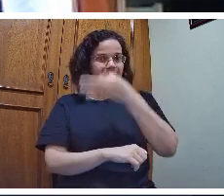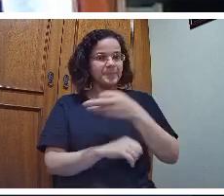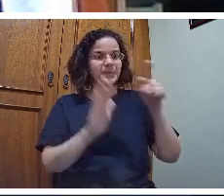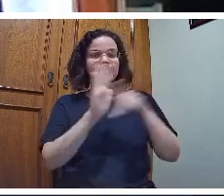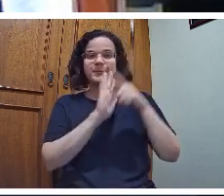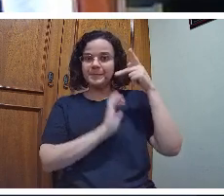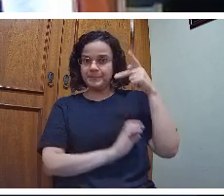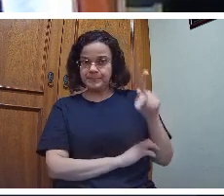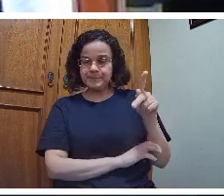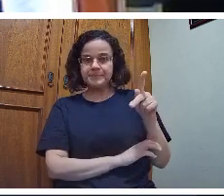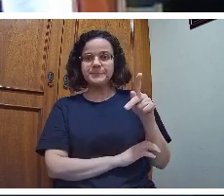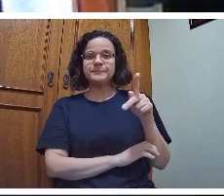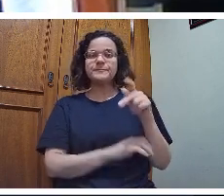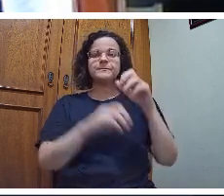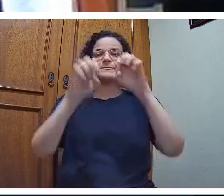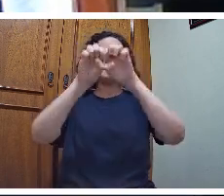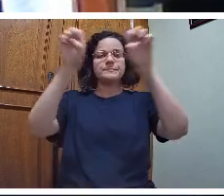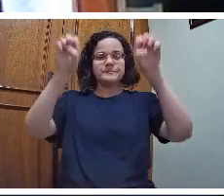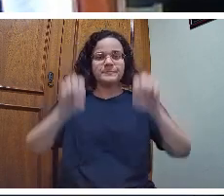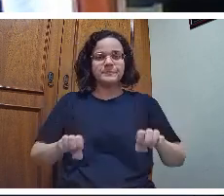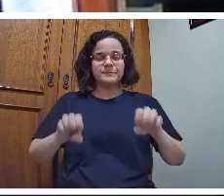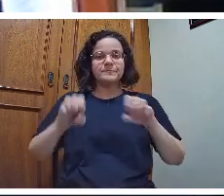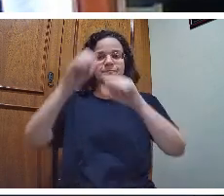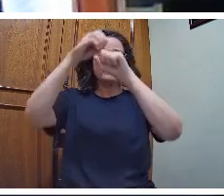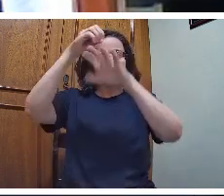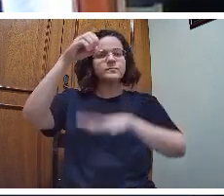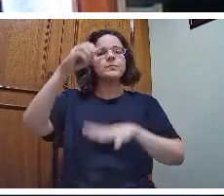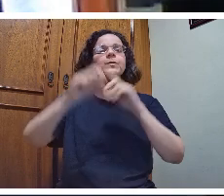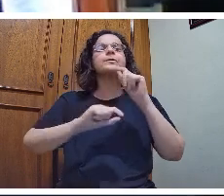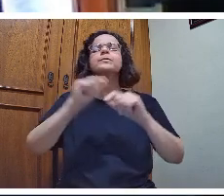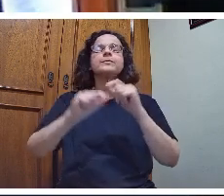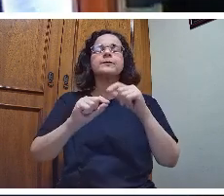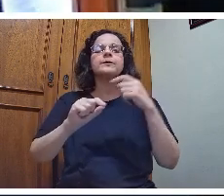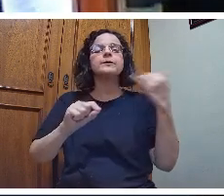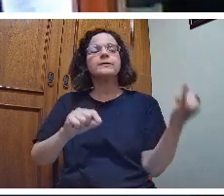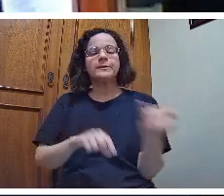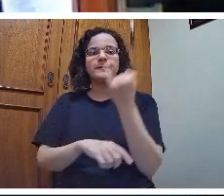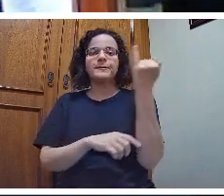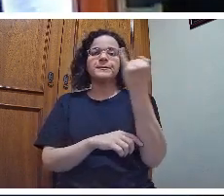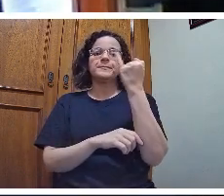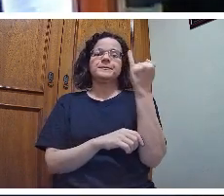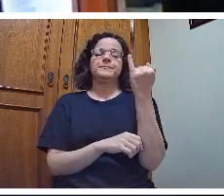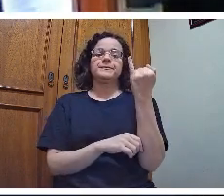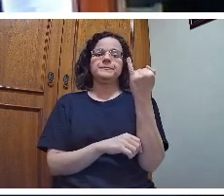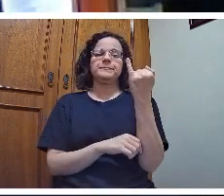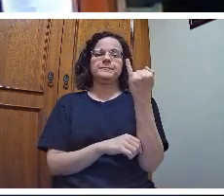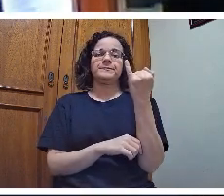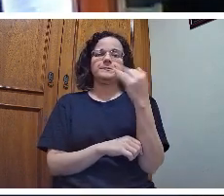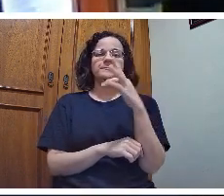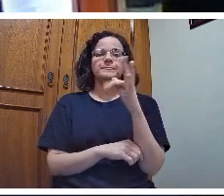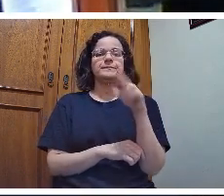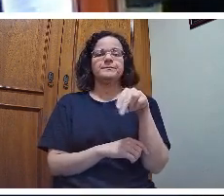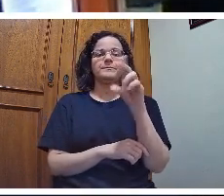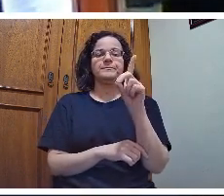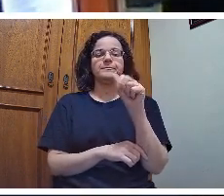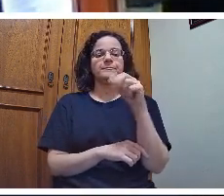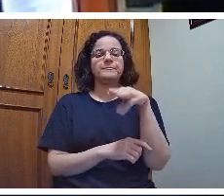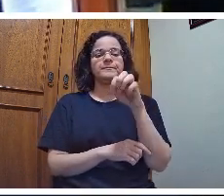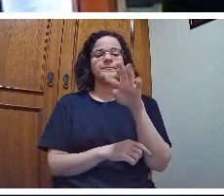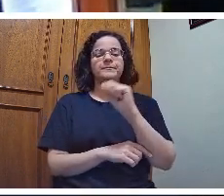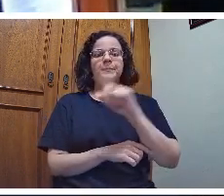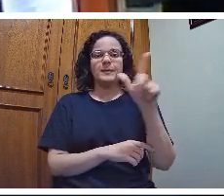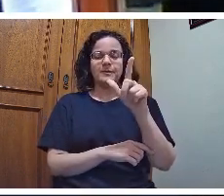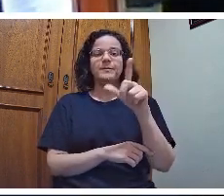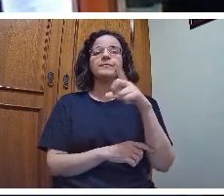se estrutura em elementos fundamentais que partem, por princípio, do